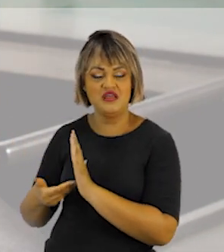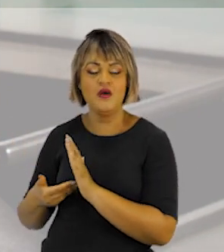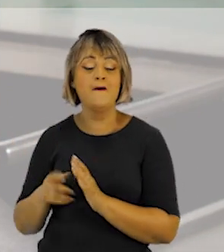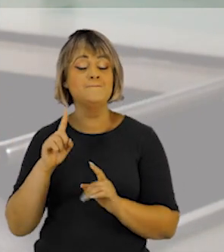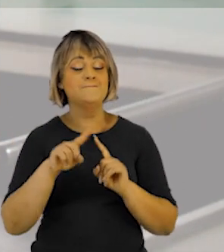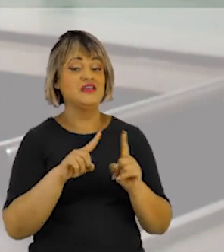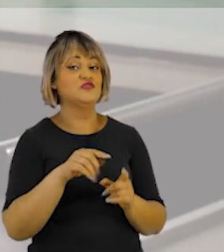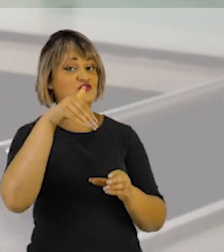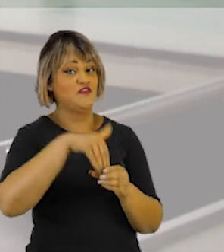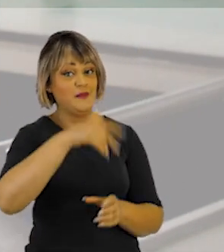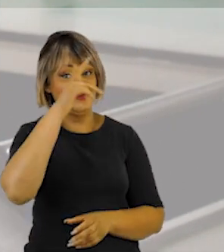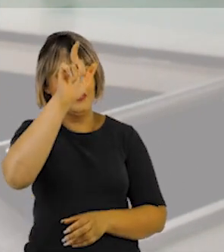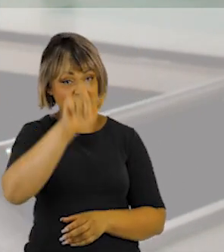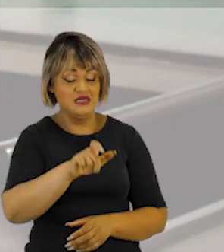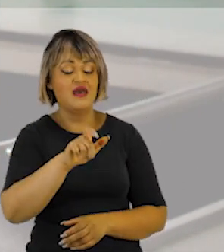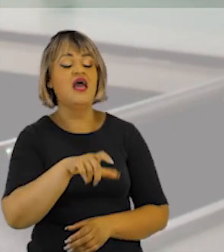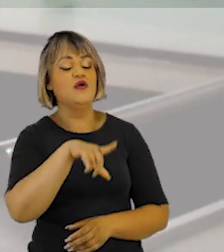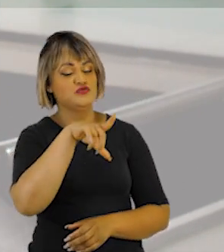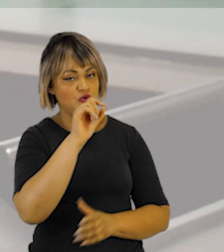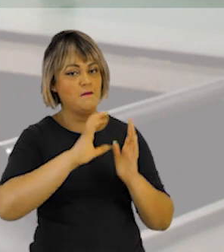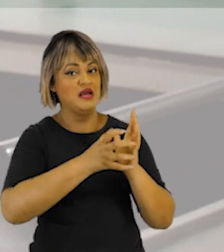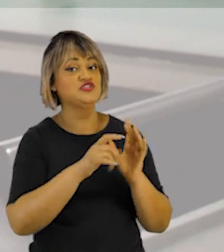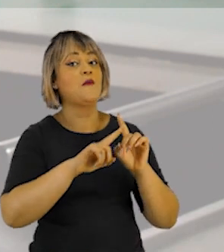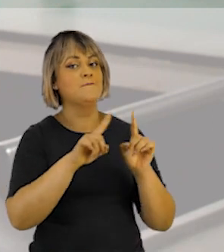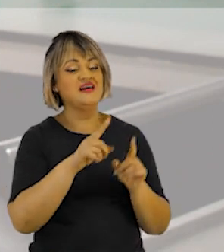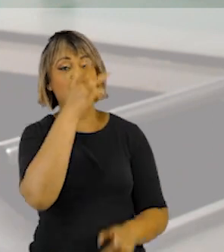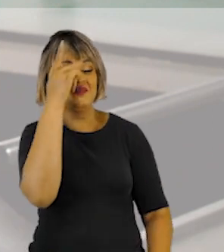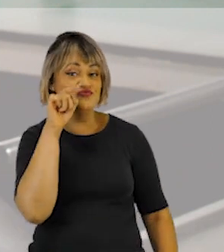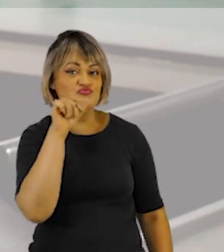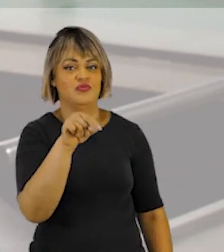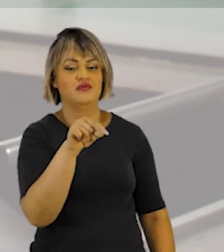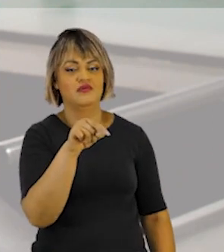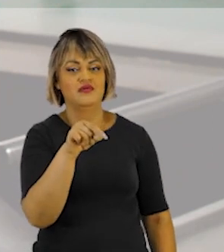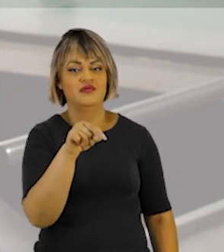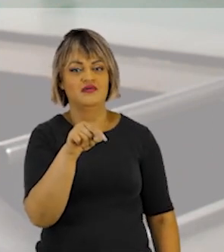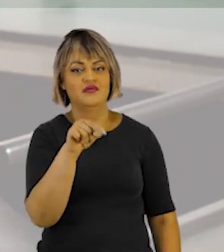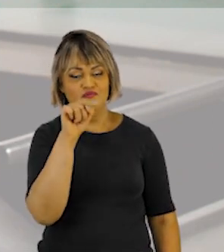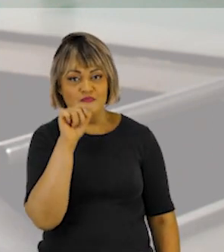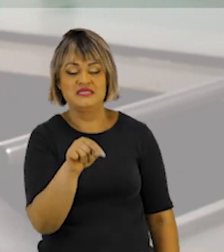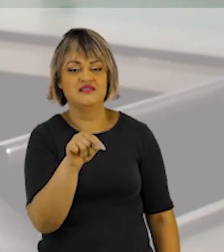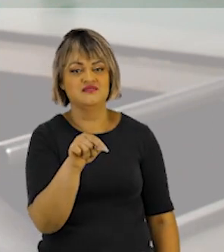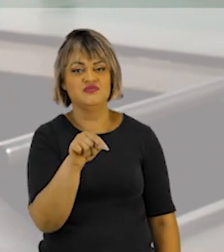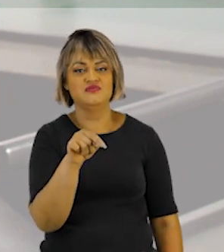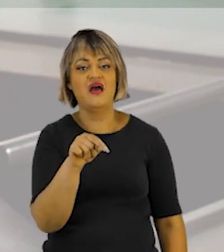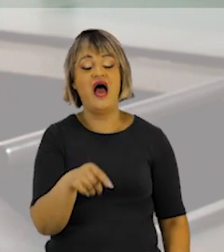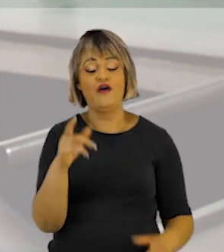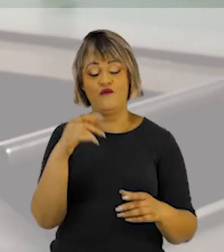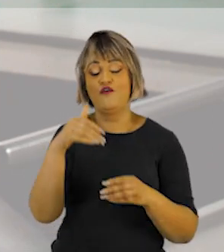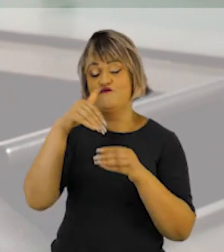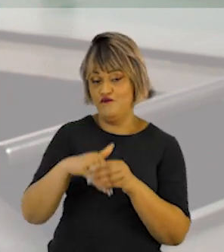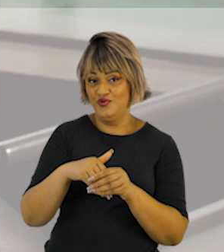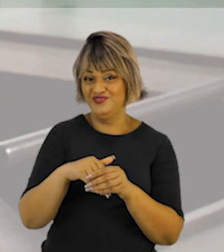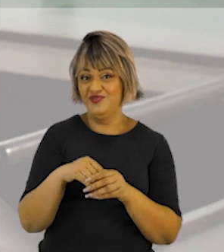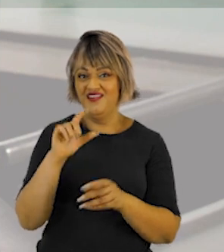especificamente, você está dizendo eu voto no partido A e prefiro fulano de tal, mas qualquer um do partido está bom para mim, mas eu prefiro fulano. Se